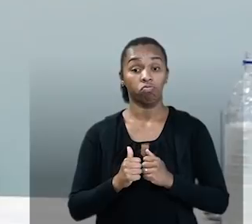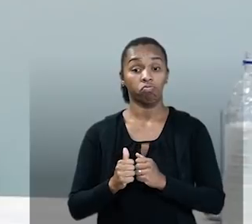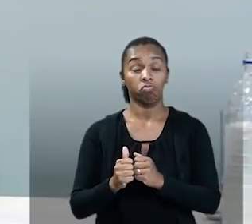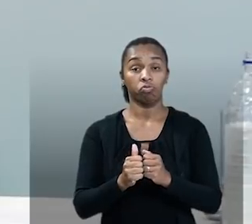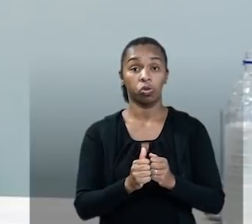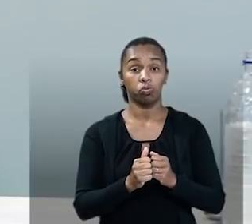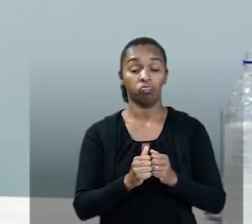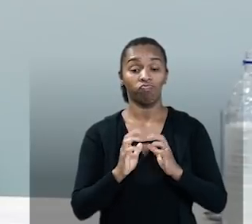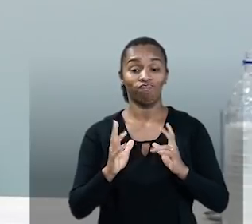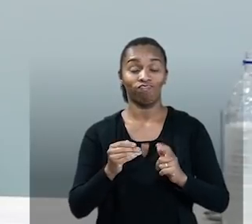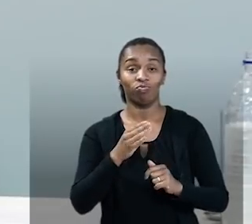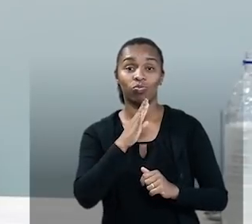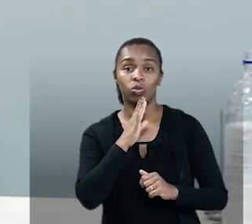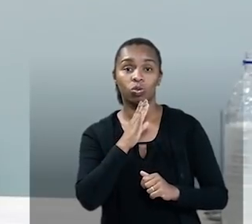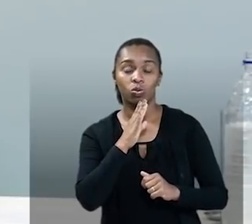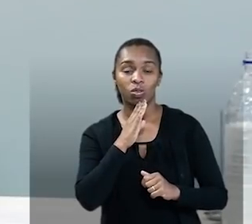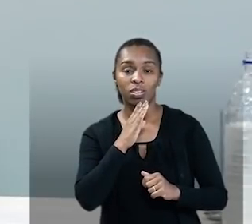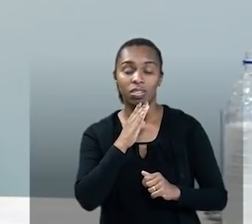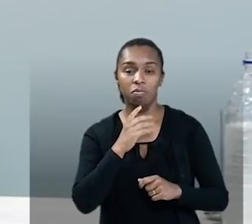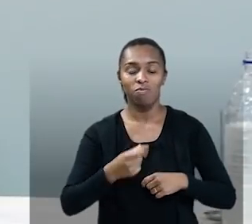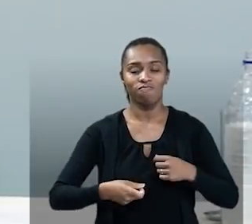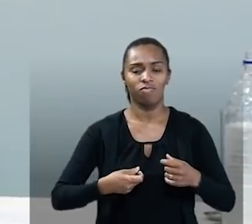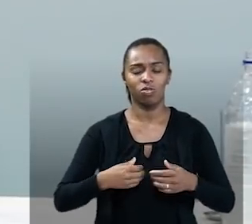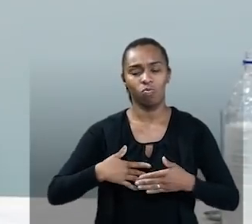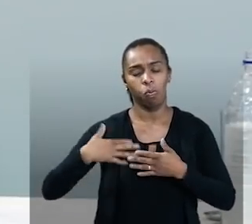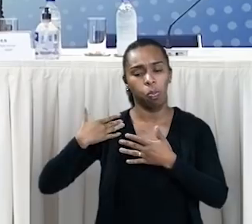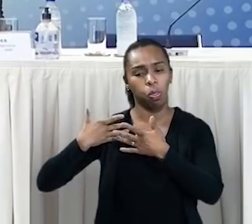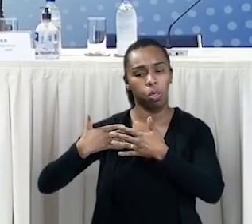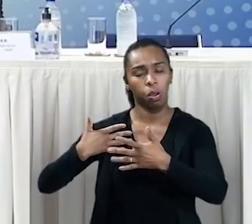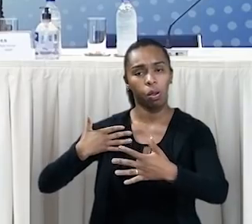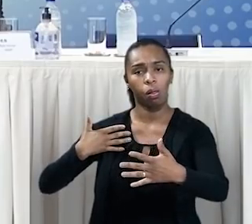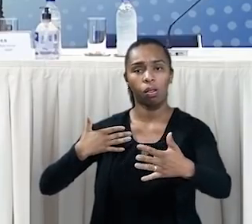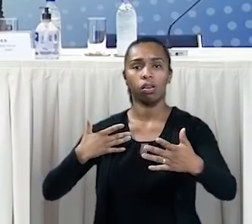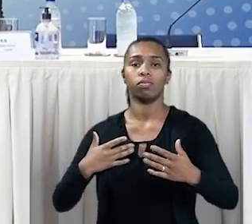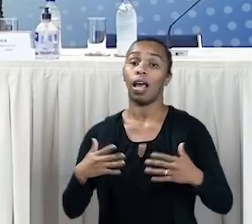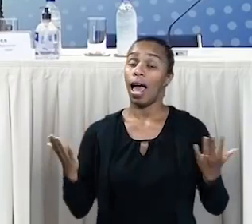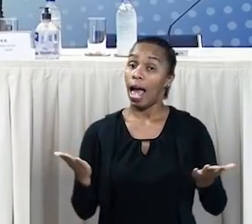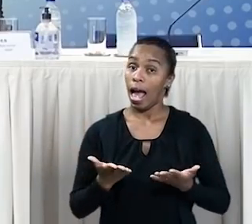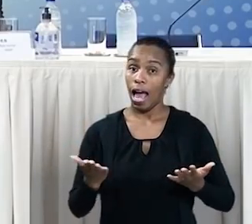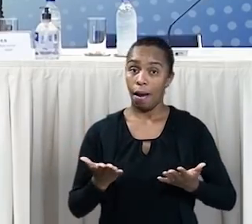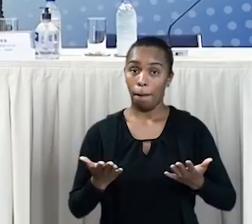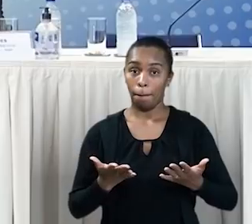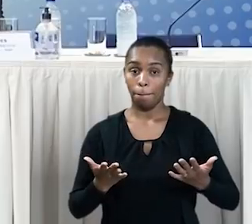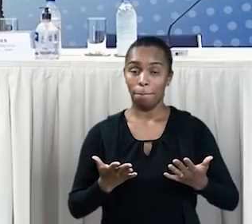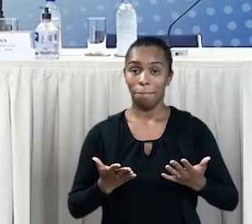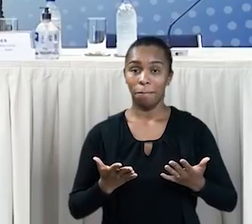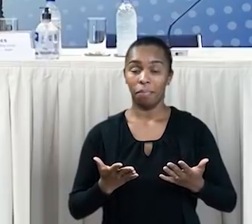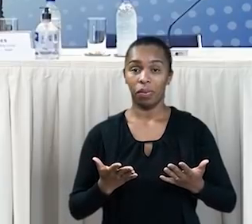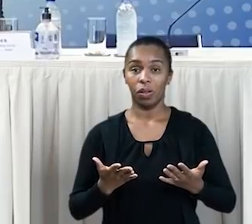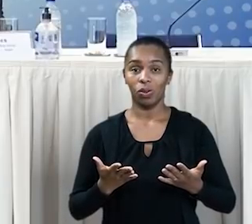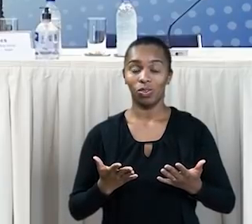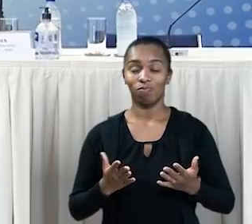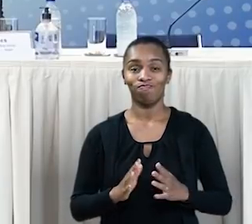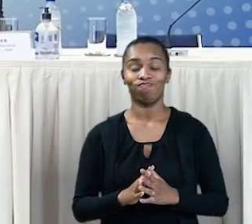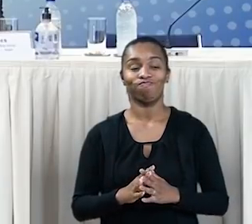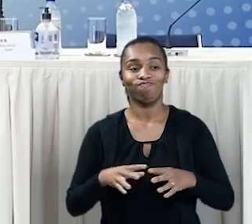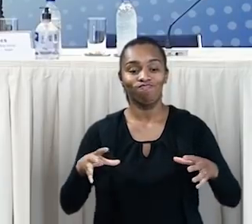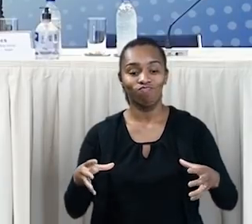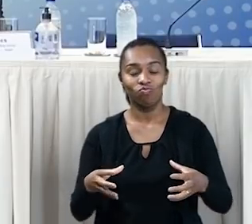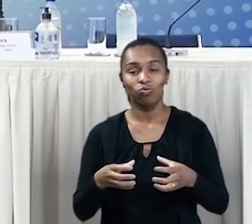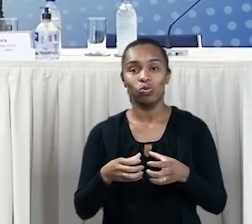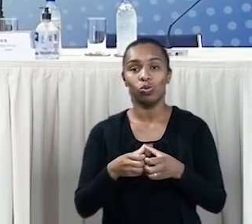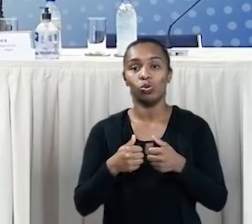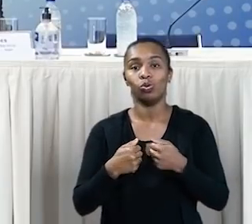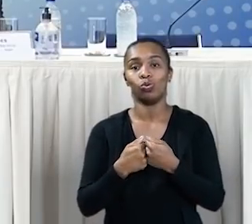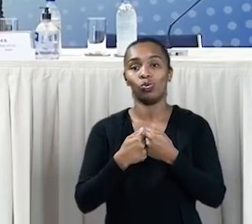juntando todo esse conhecimento, esse investimento feito ao longo de anos e agora, digamos assim, empacotando